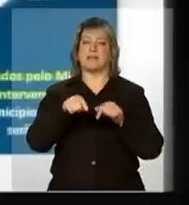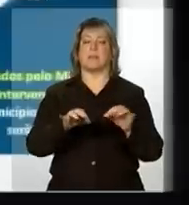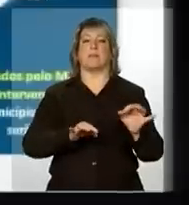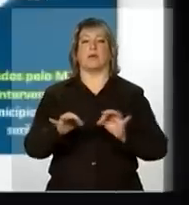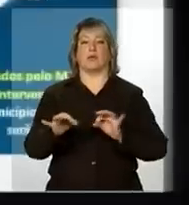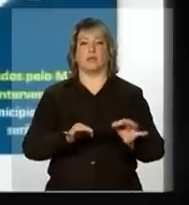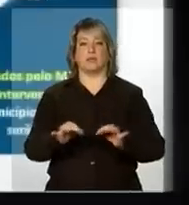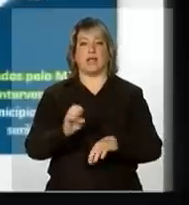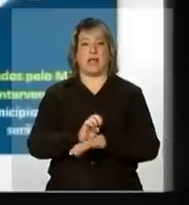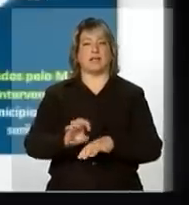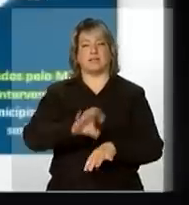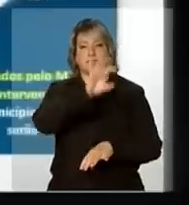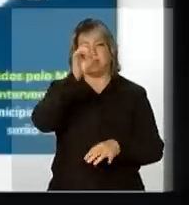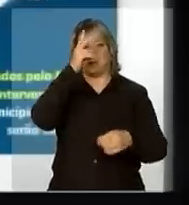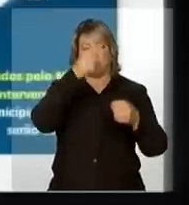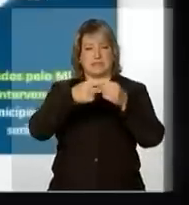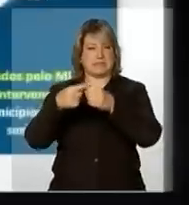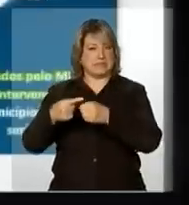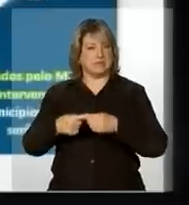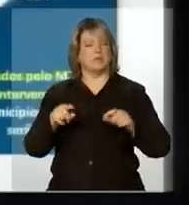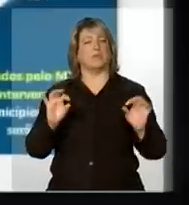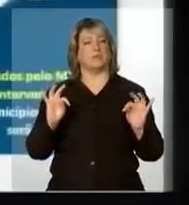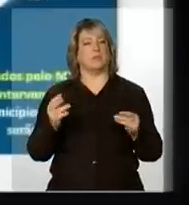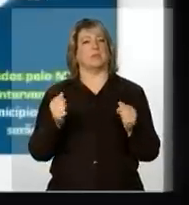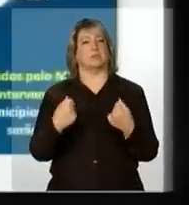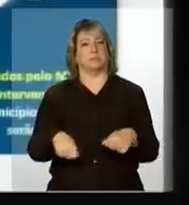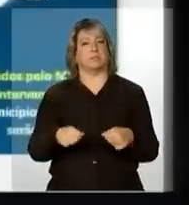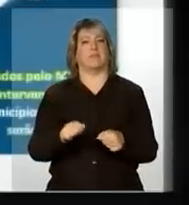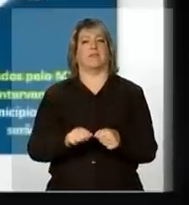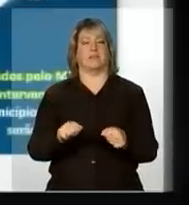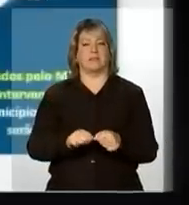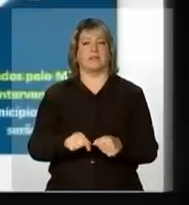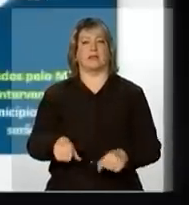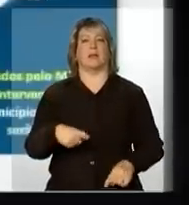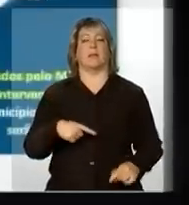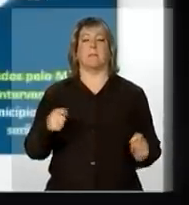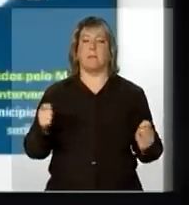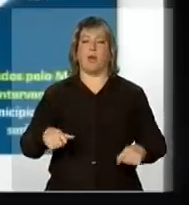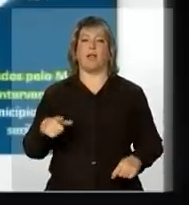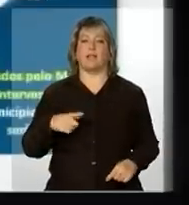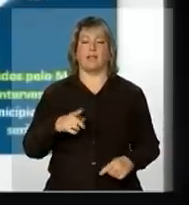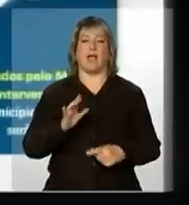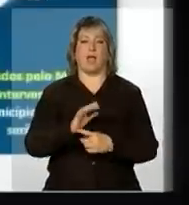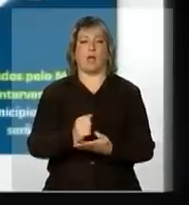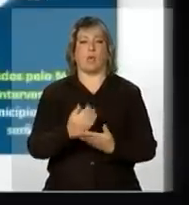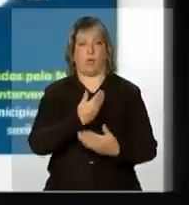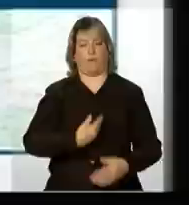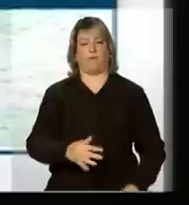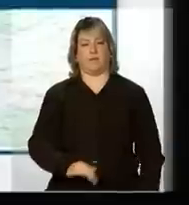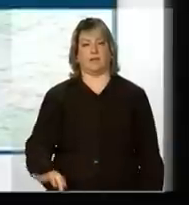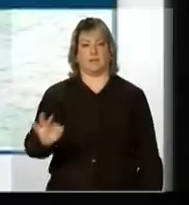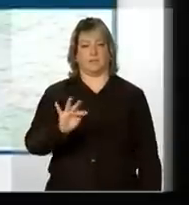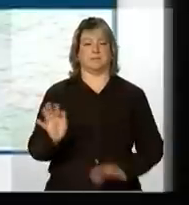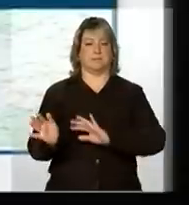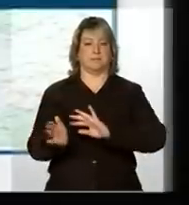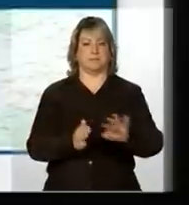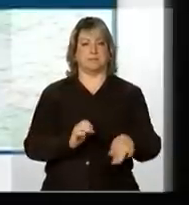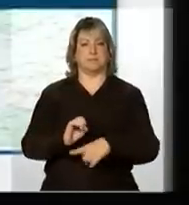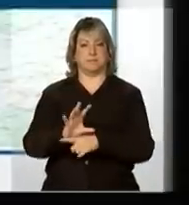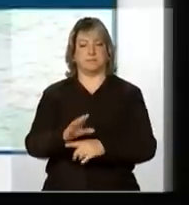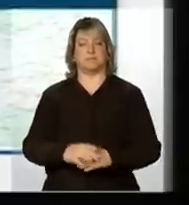feitos pelos estados, pelos municípios e, evidentemente, que poderá ter a colaboração do governo federal. Próximo.